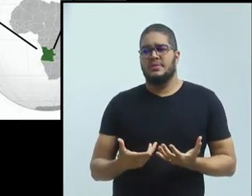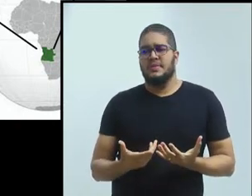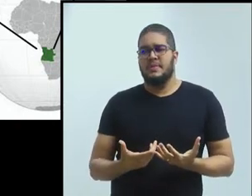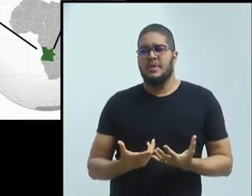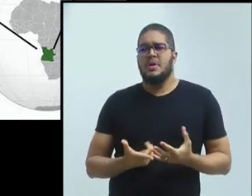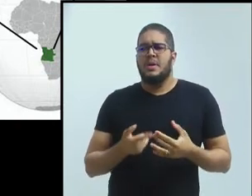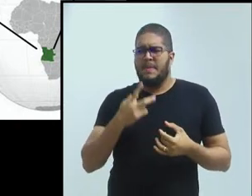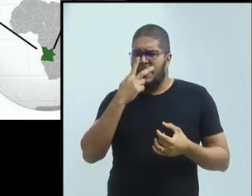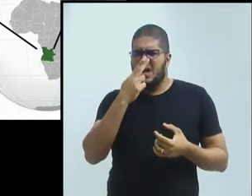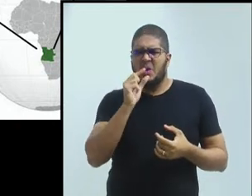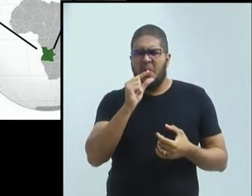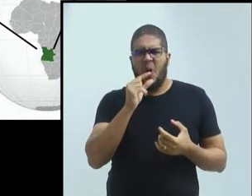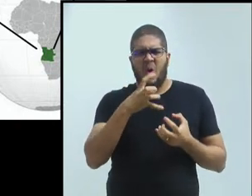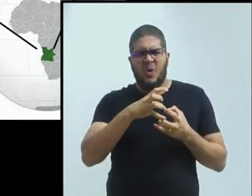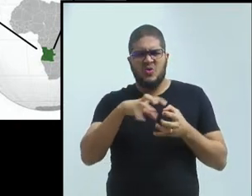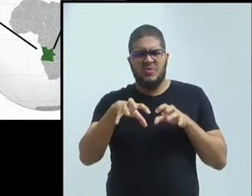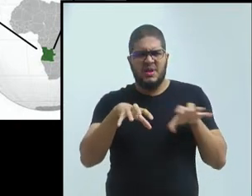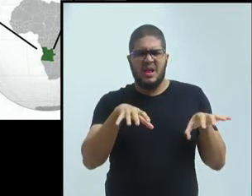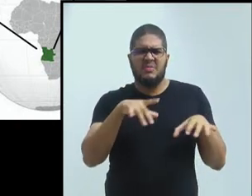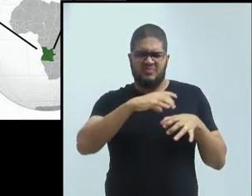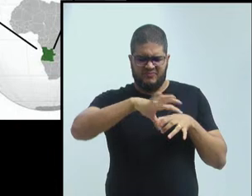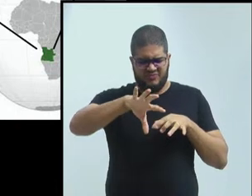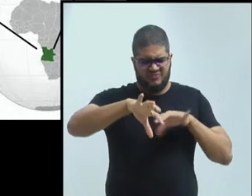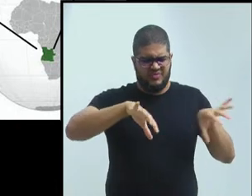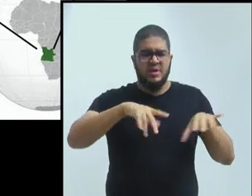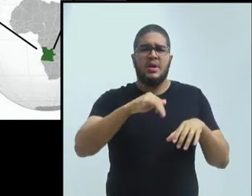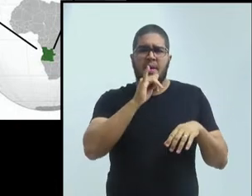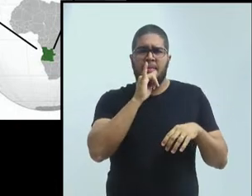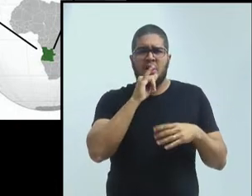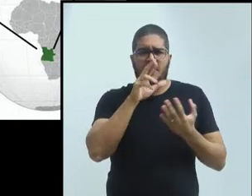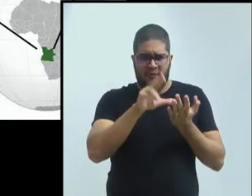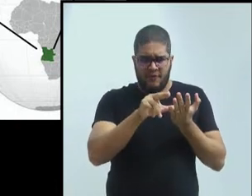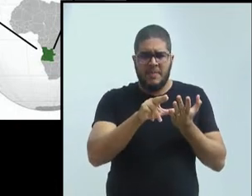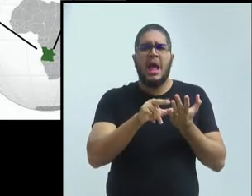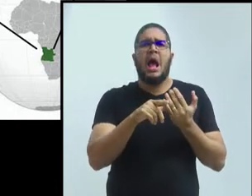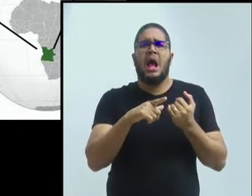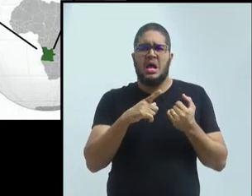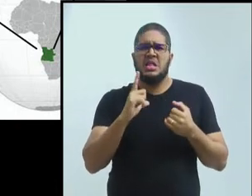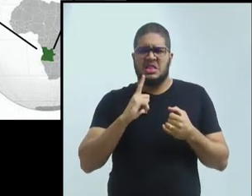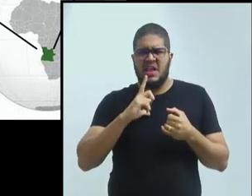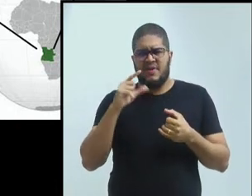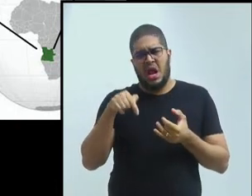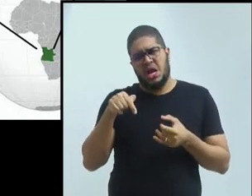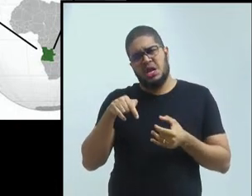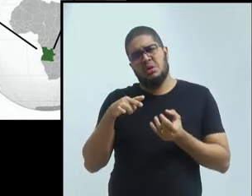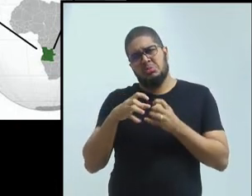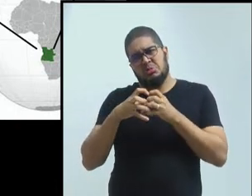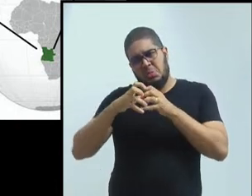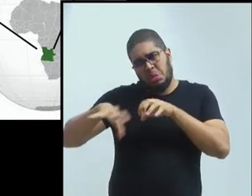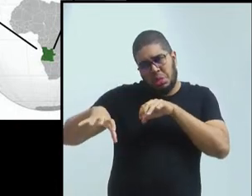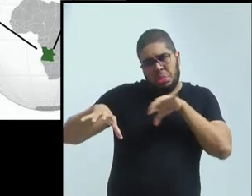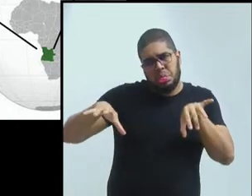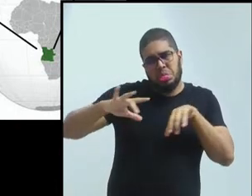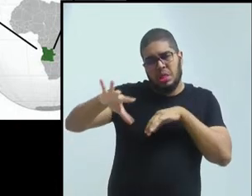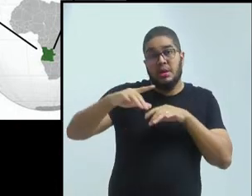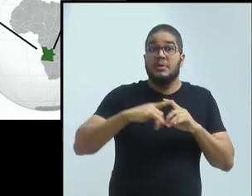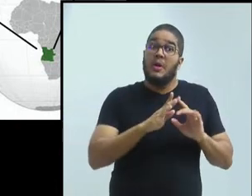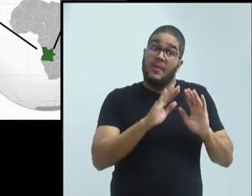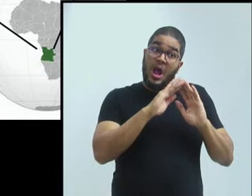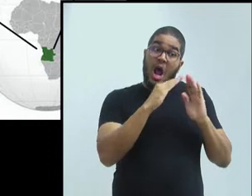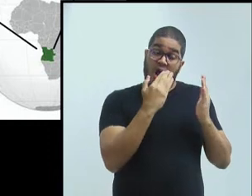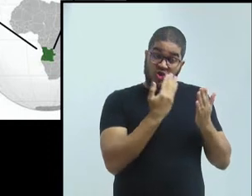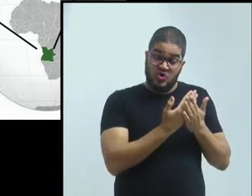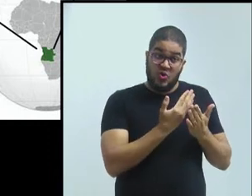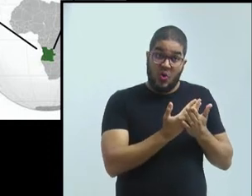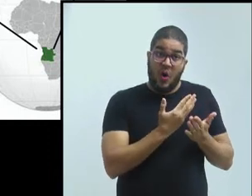pouco os desmembramentos que a gente teve na UFPA. Eles tinham essa luta e conseguiram. Não é uma universidade, mas é uma